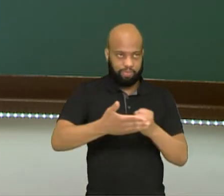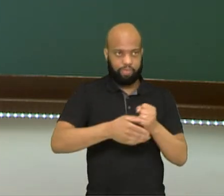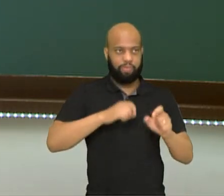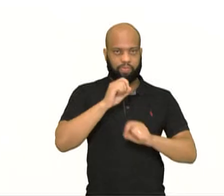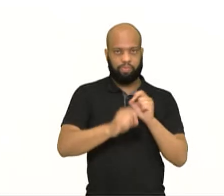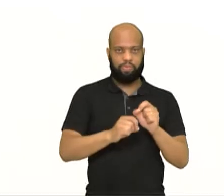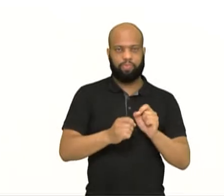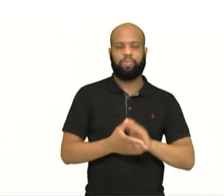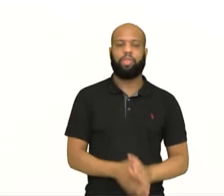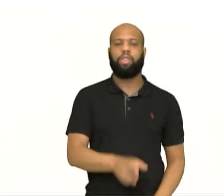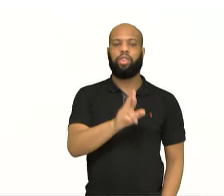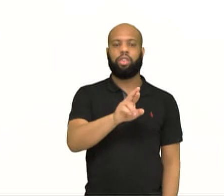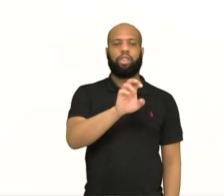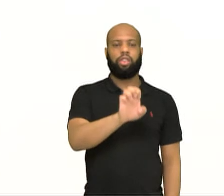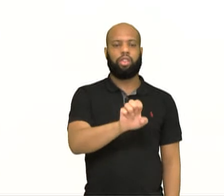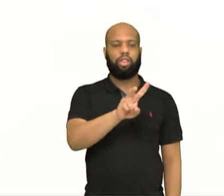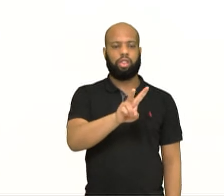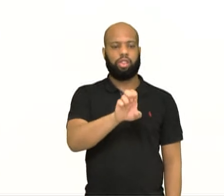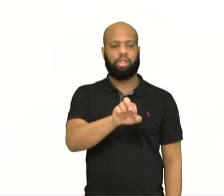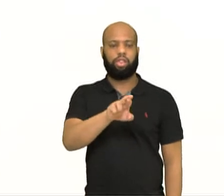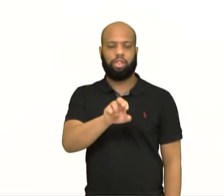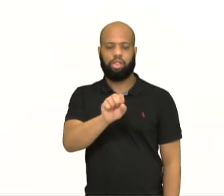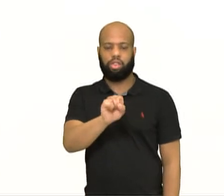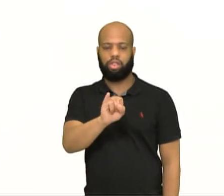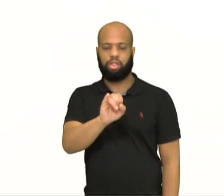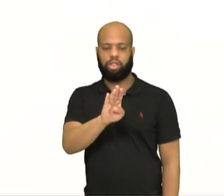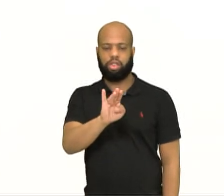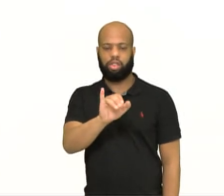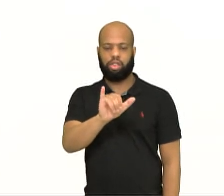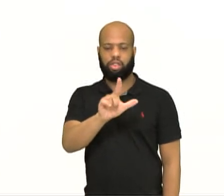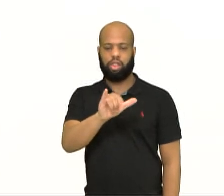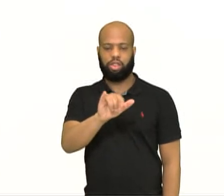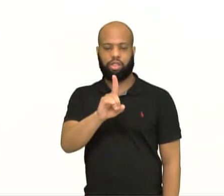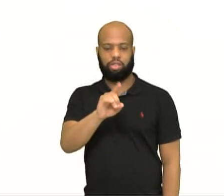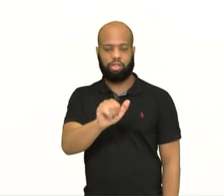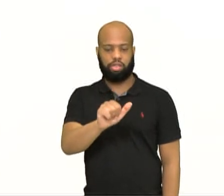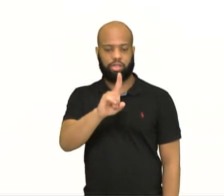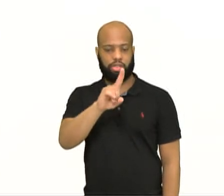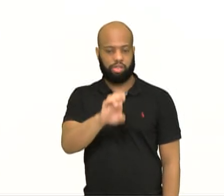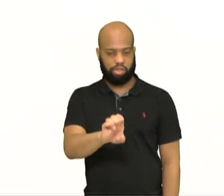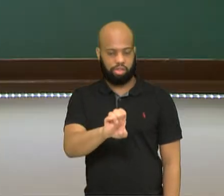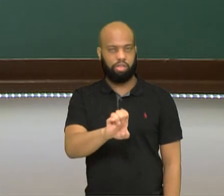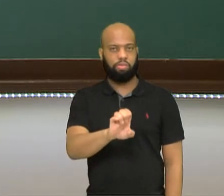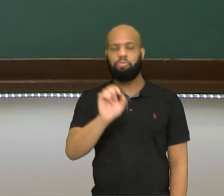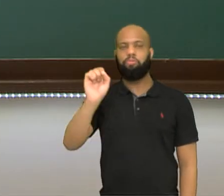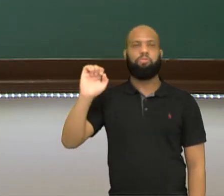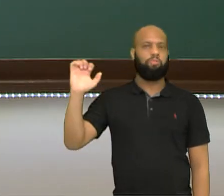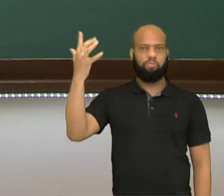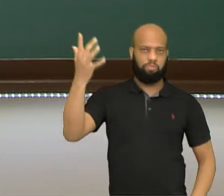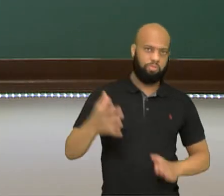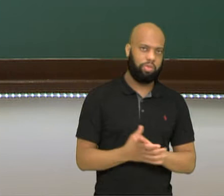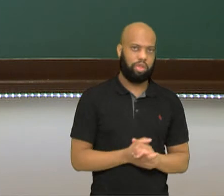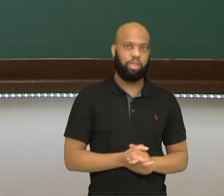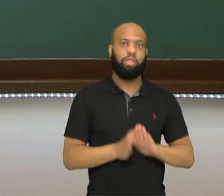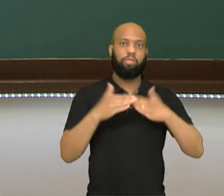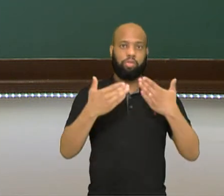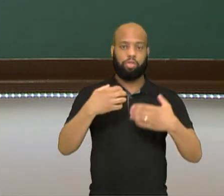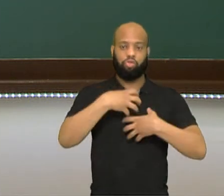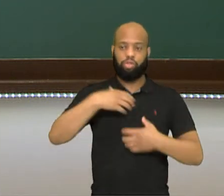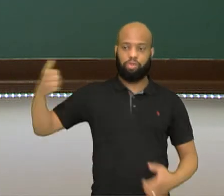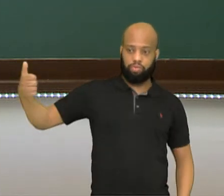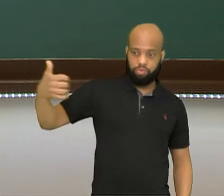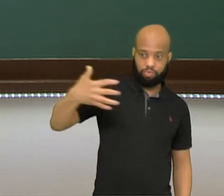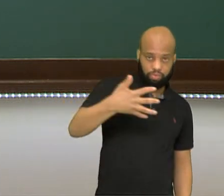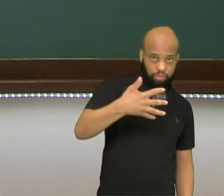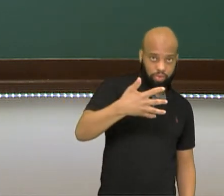reversibilidade. Simples assim. A reversibilidade é o seguinte. O caminho que a luz faz na ida